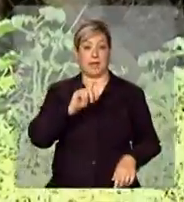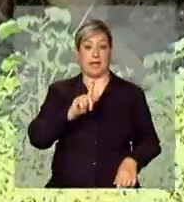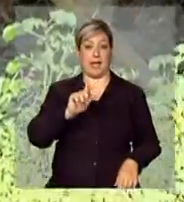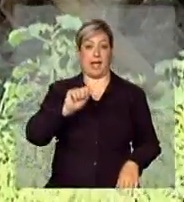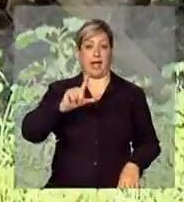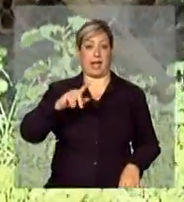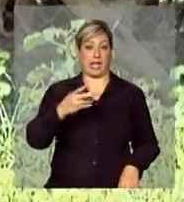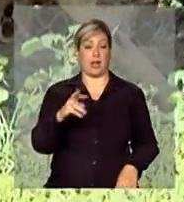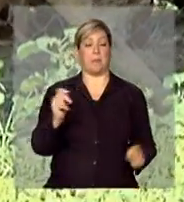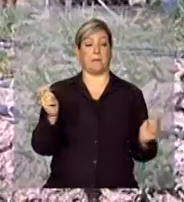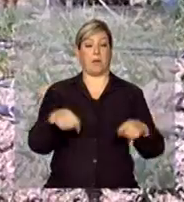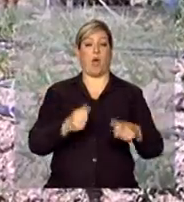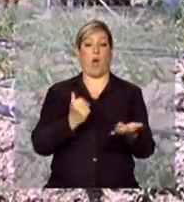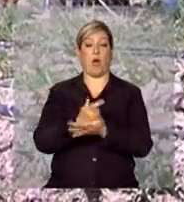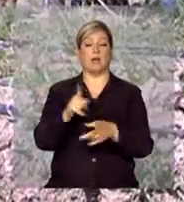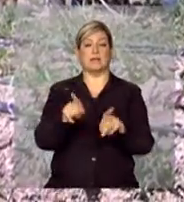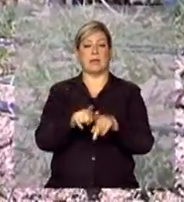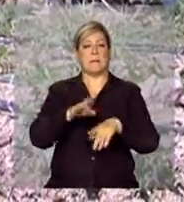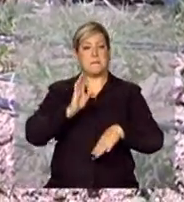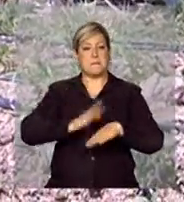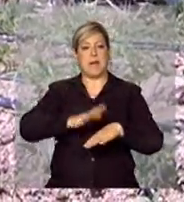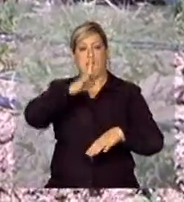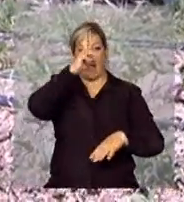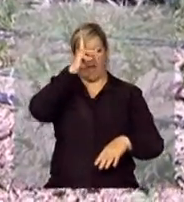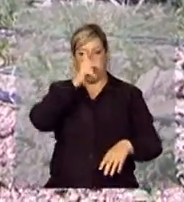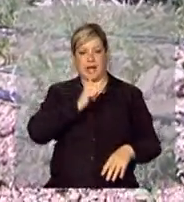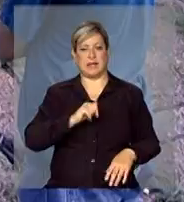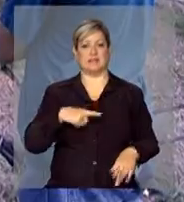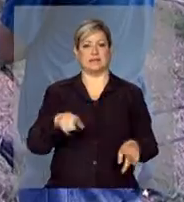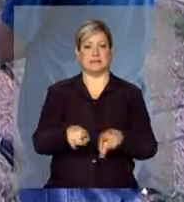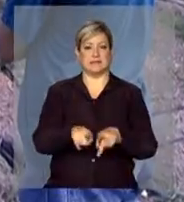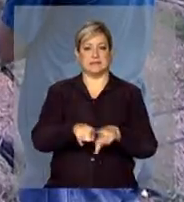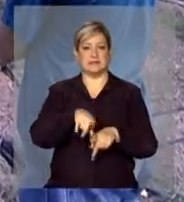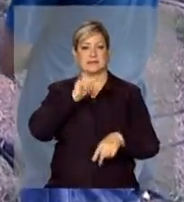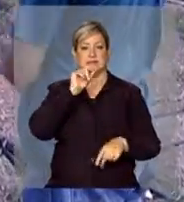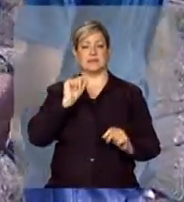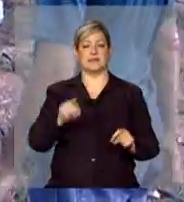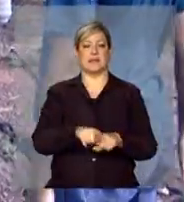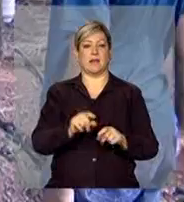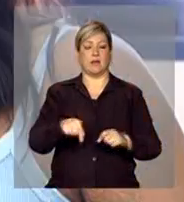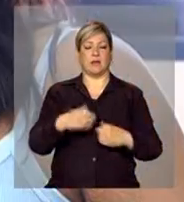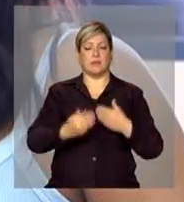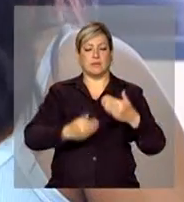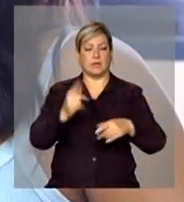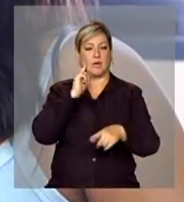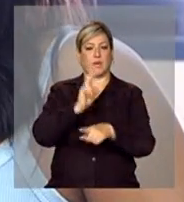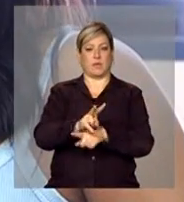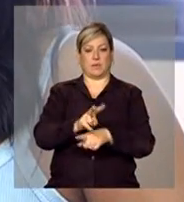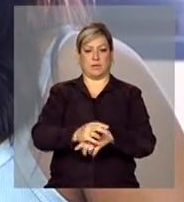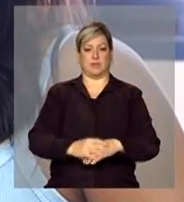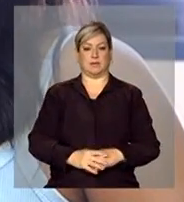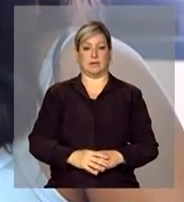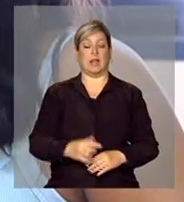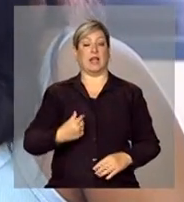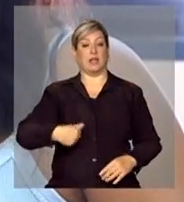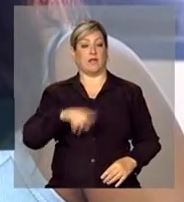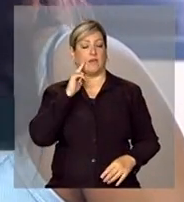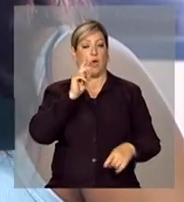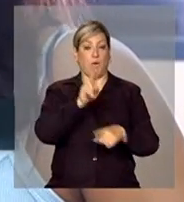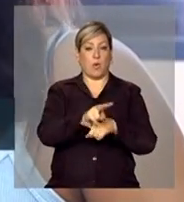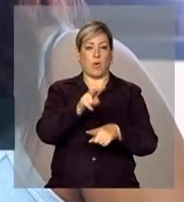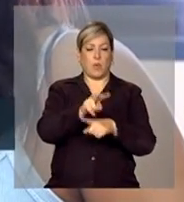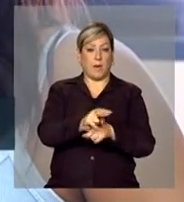comprar mais aves. E cada passo do processo vai ser acompanhado. A gente vai estar acompanhando